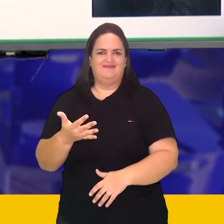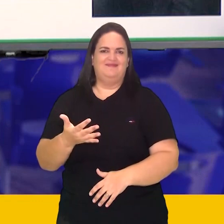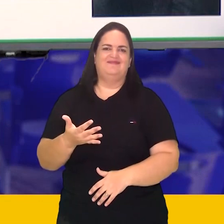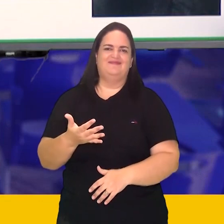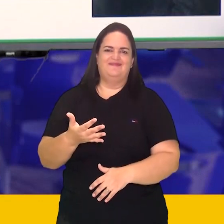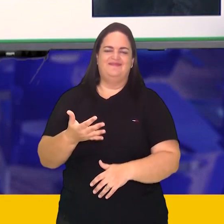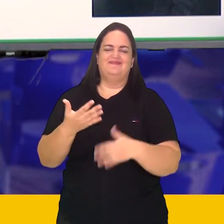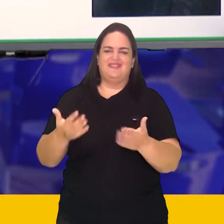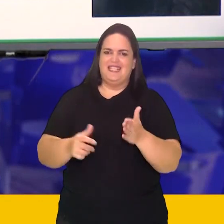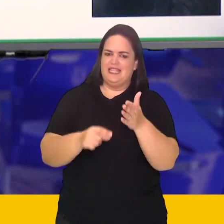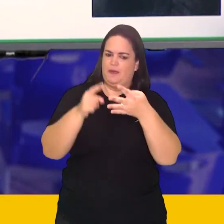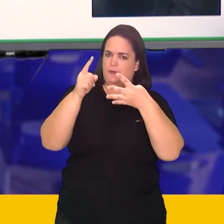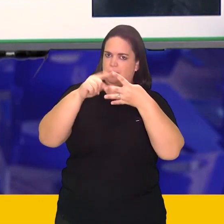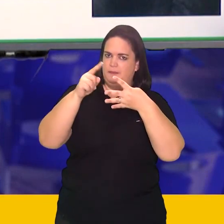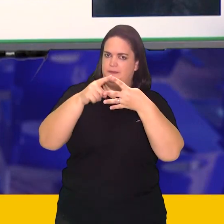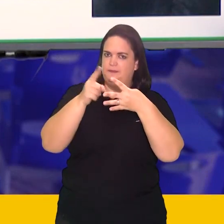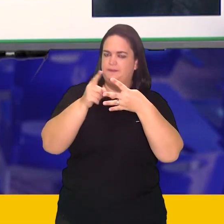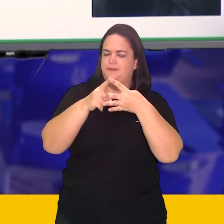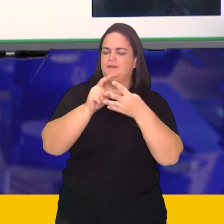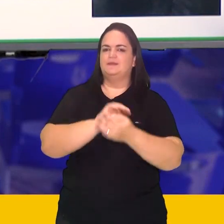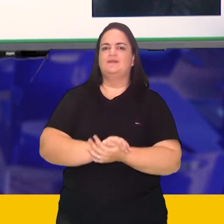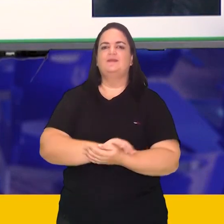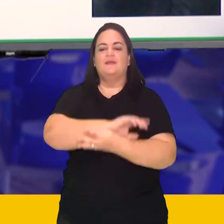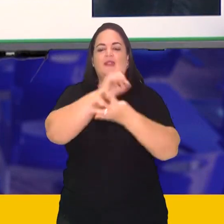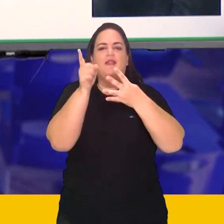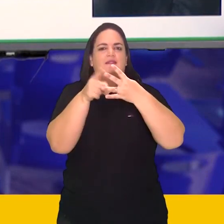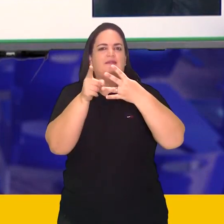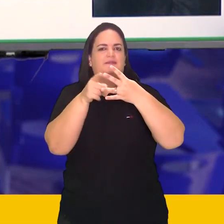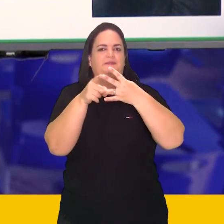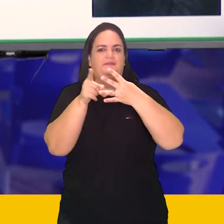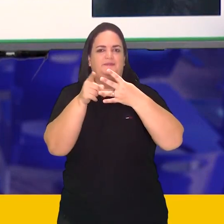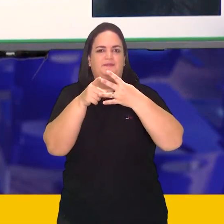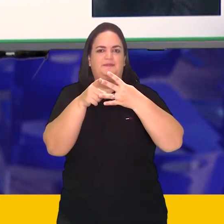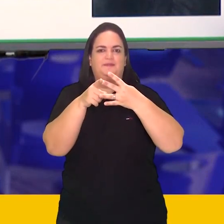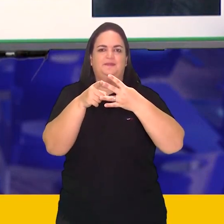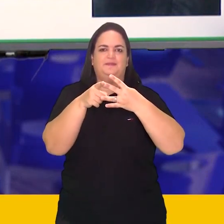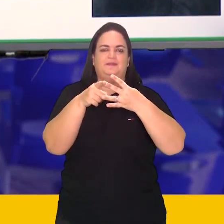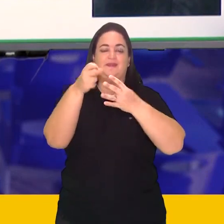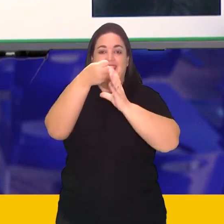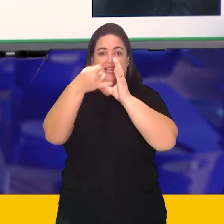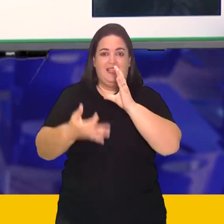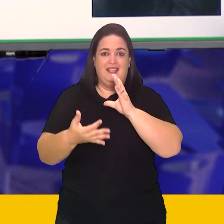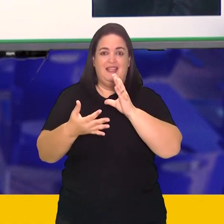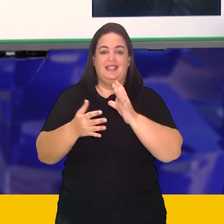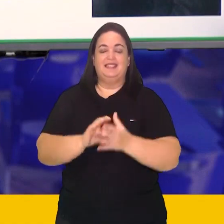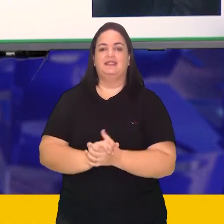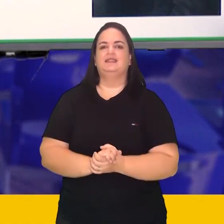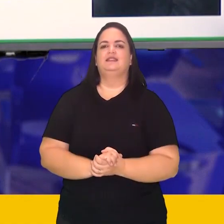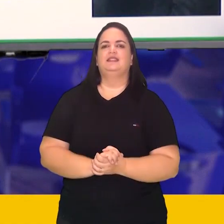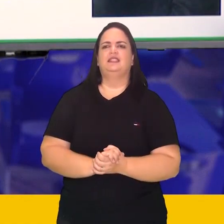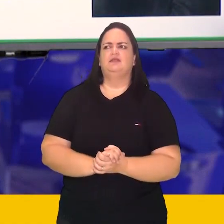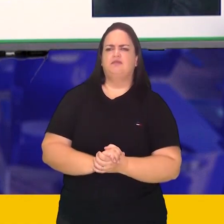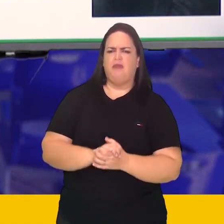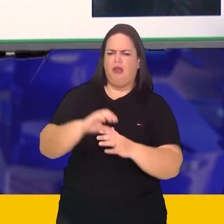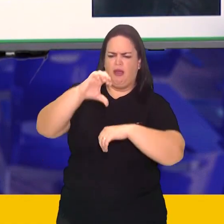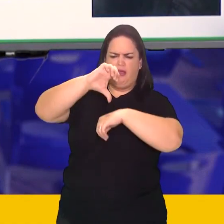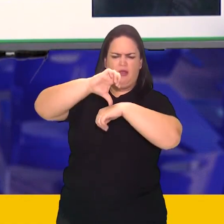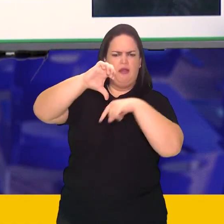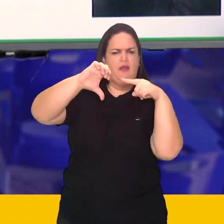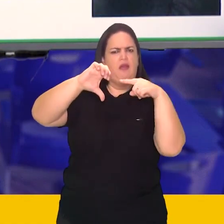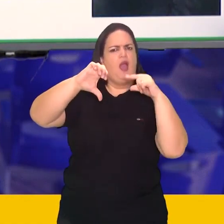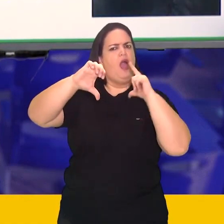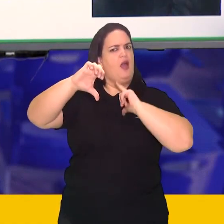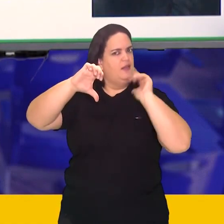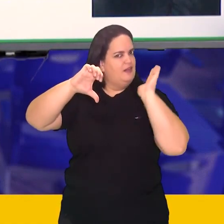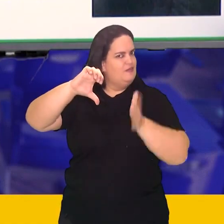Essa é a primeira característica. A segunda característica. Se eu tenho um mistério, eu preciso,